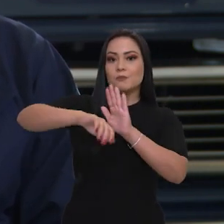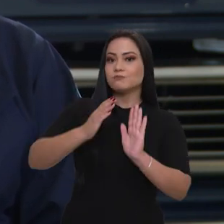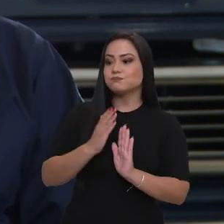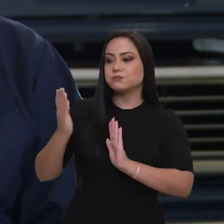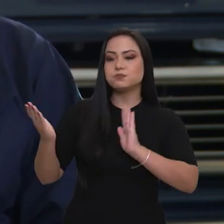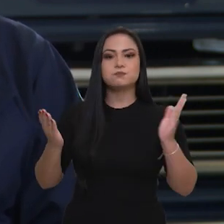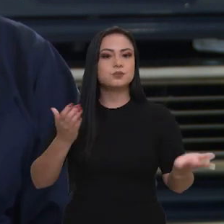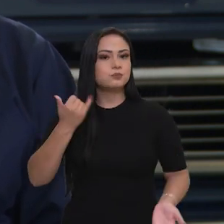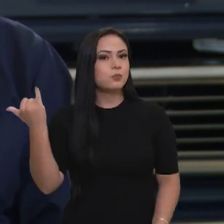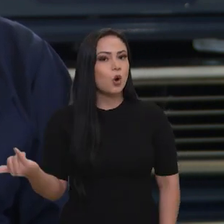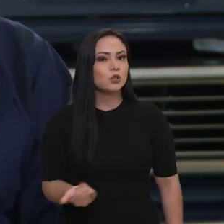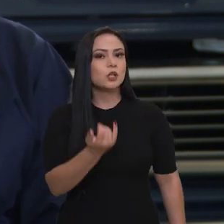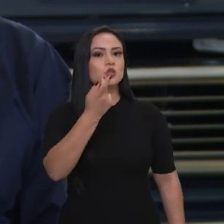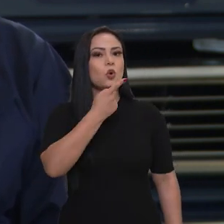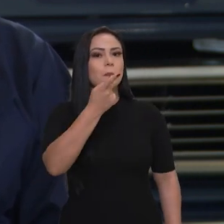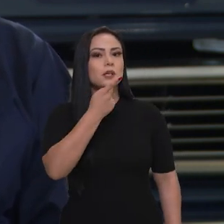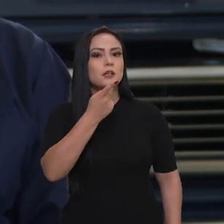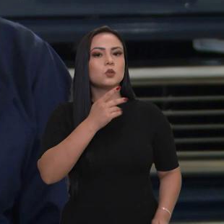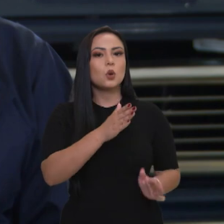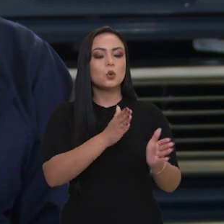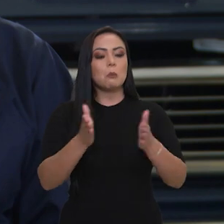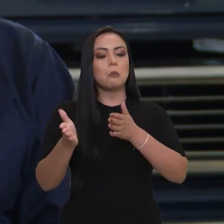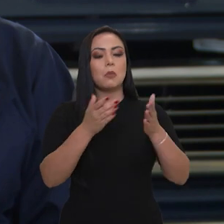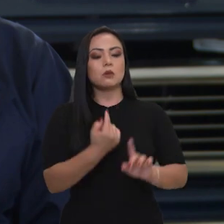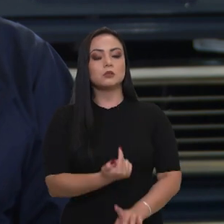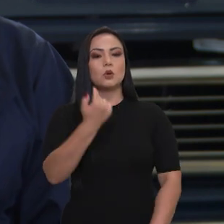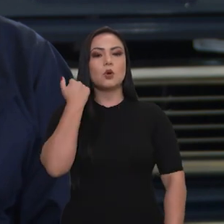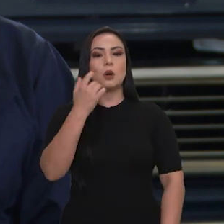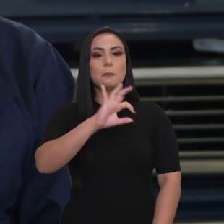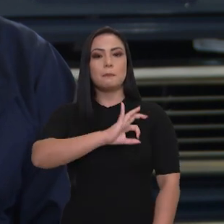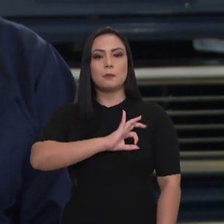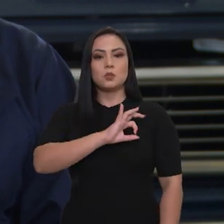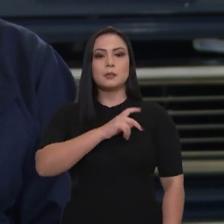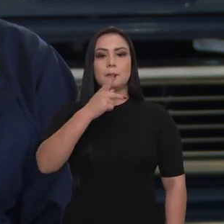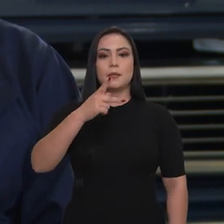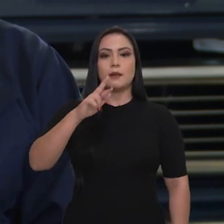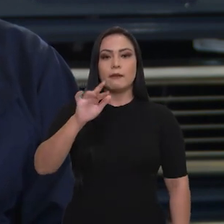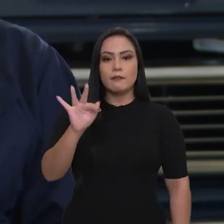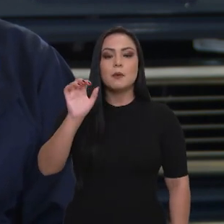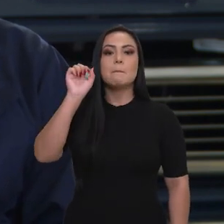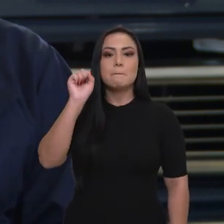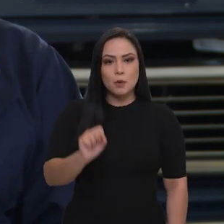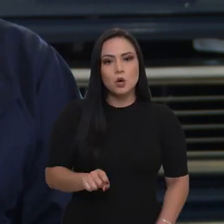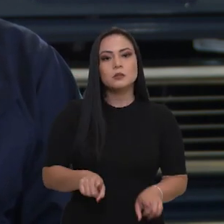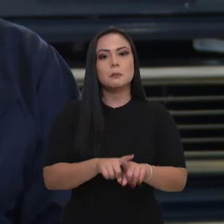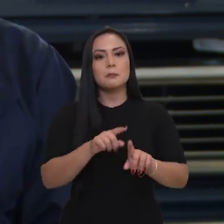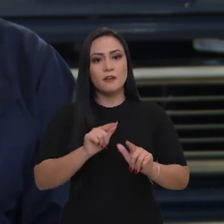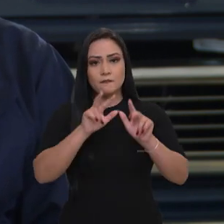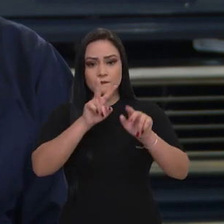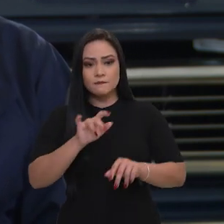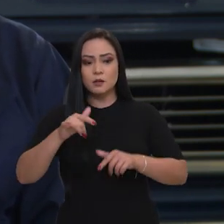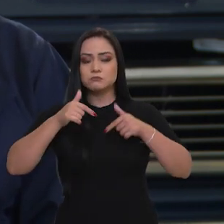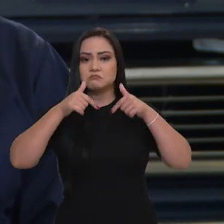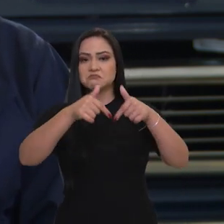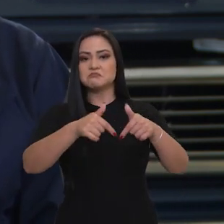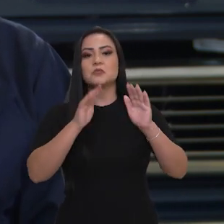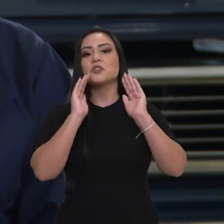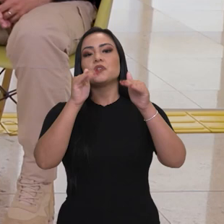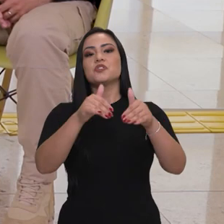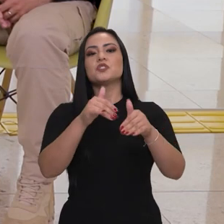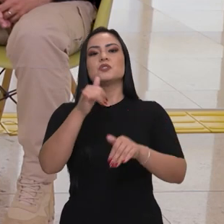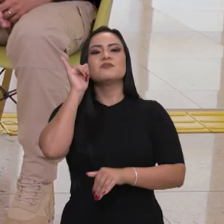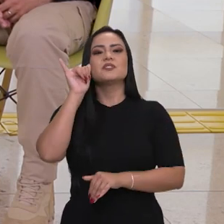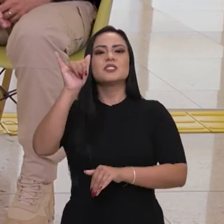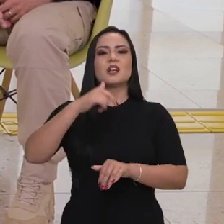importante, que nós vínhamos comentando no bloco anterior, em que a Polícia Rodoviária Federal pode e vai atuar a